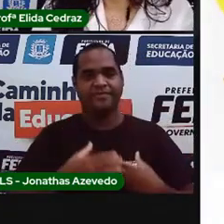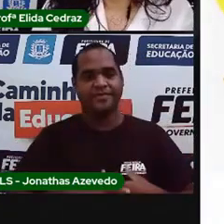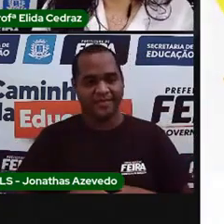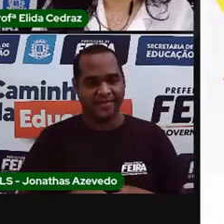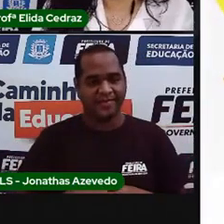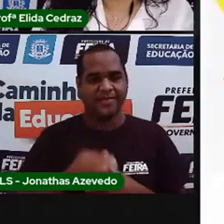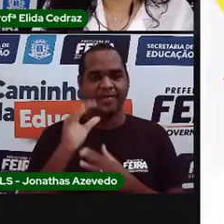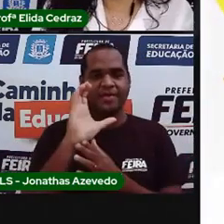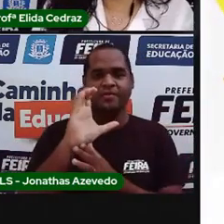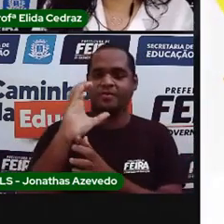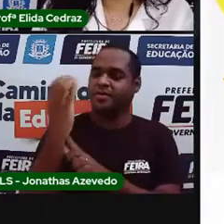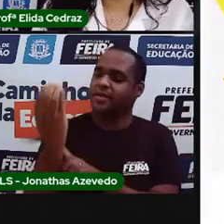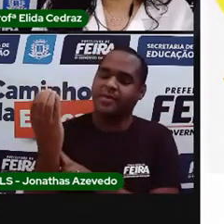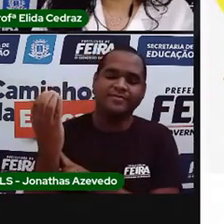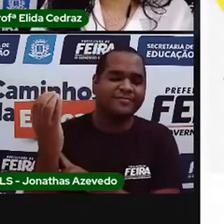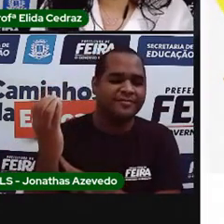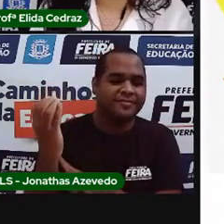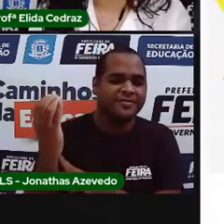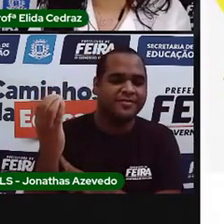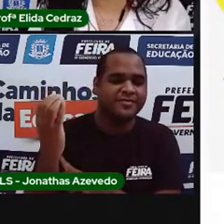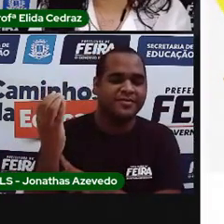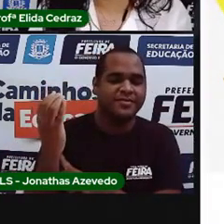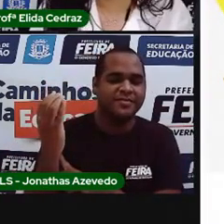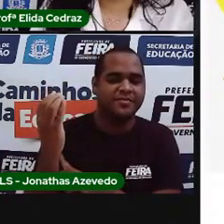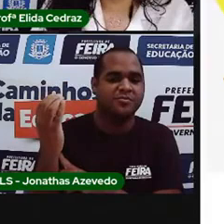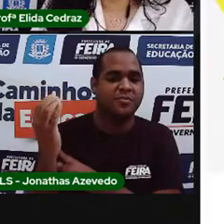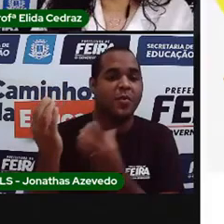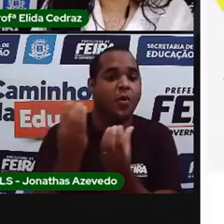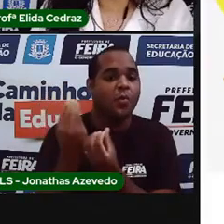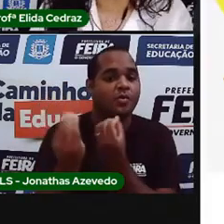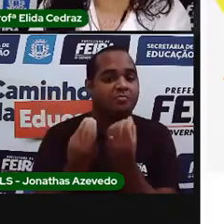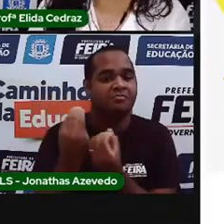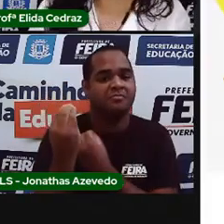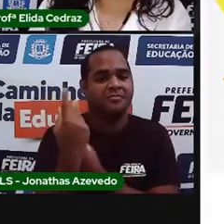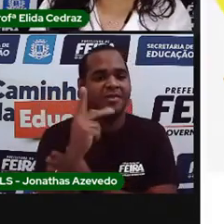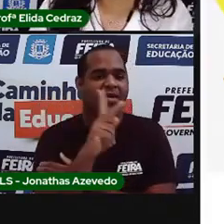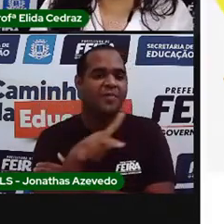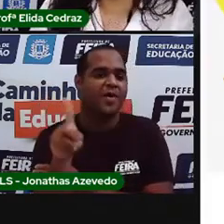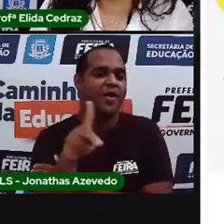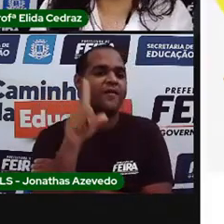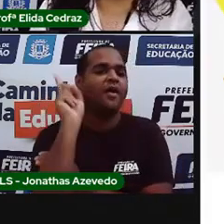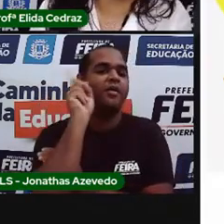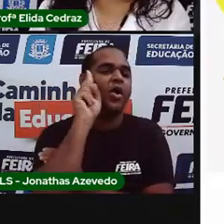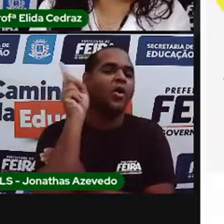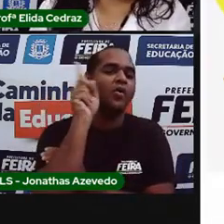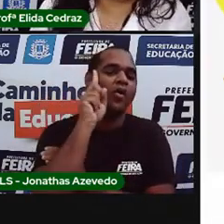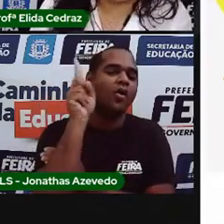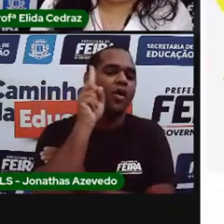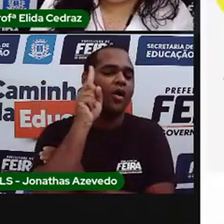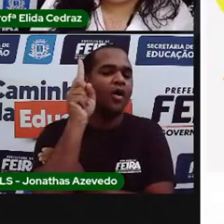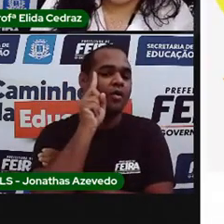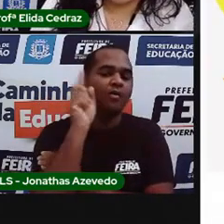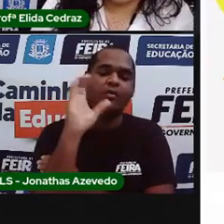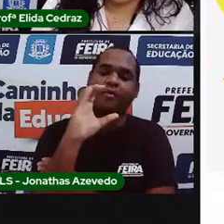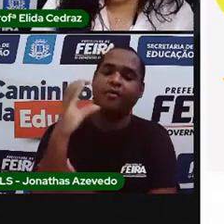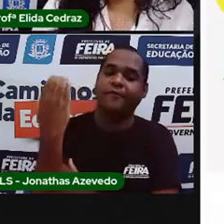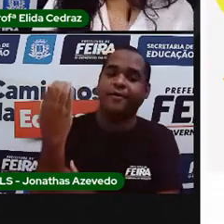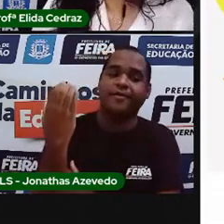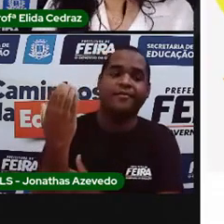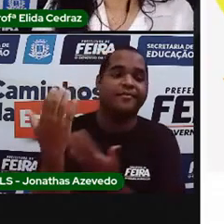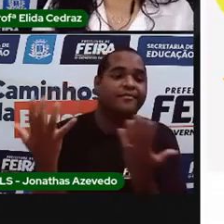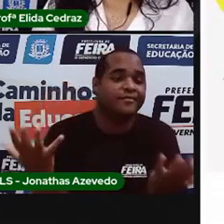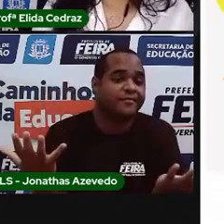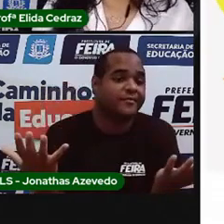E o tempo? Por que a senhora todo dia pergunta pelo tempo?